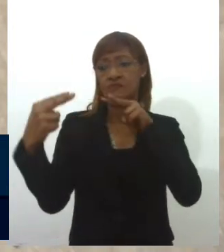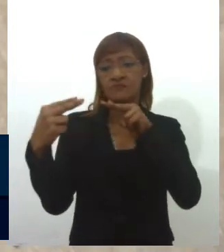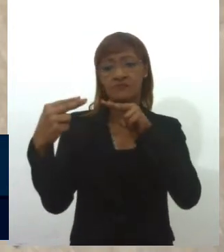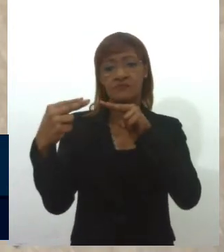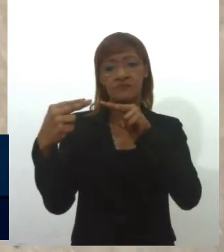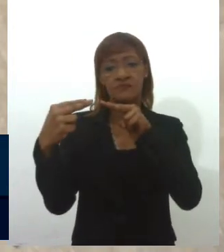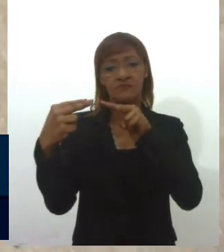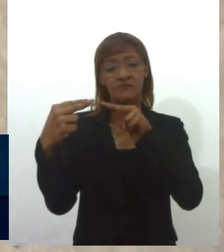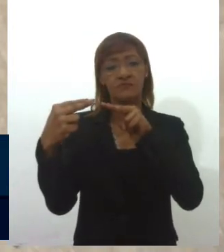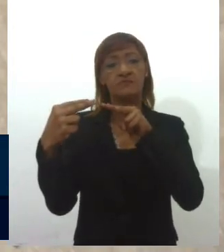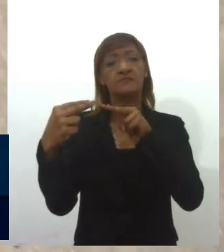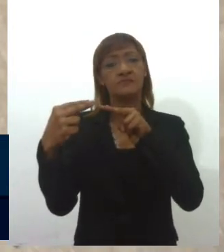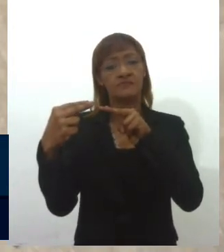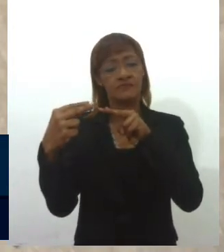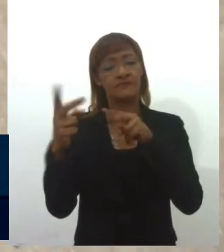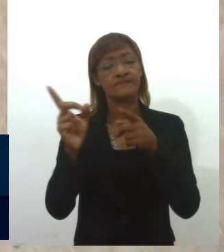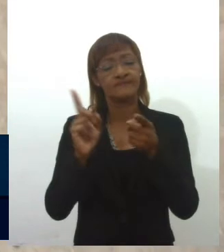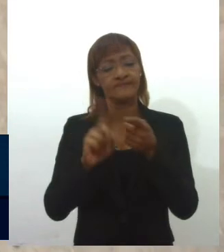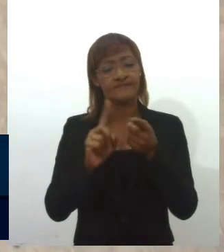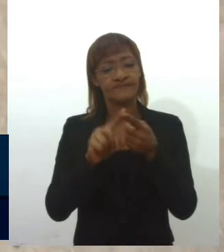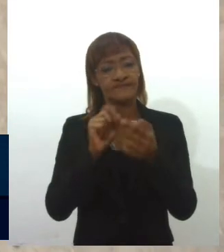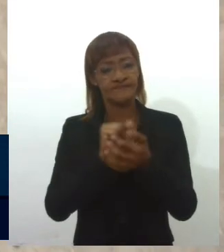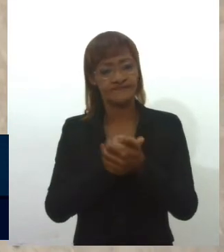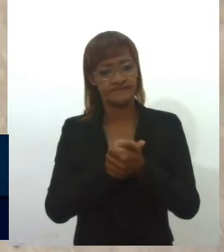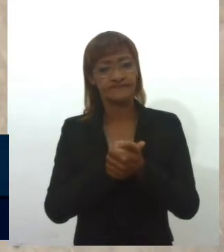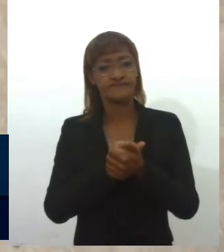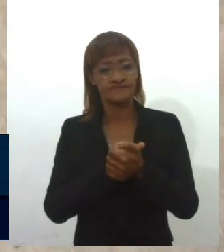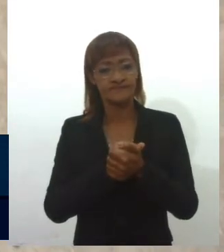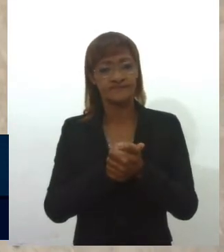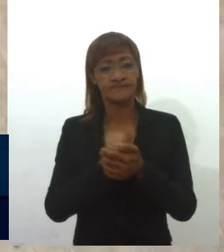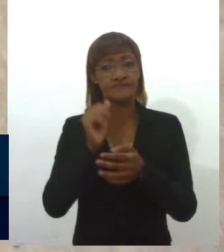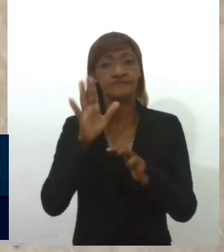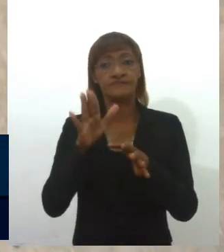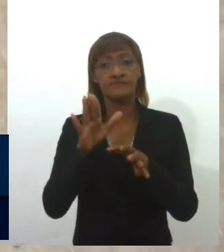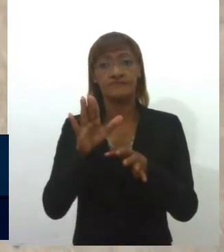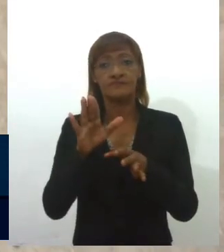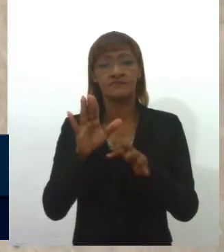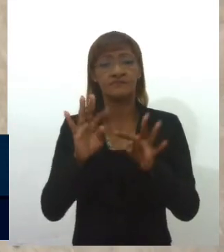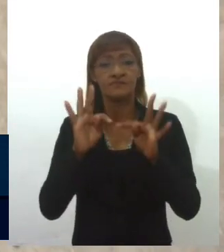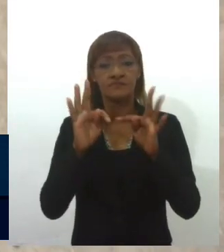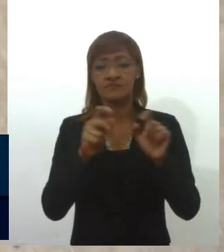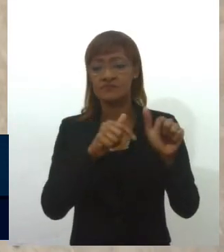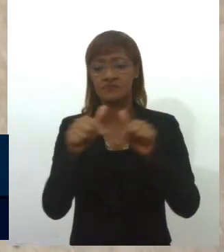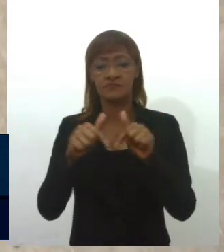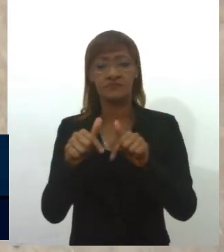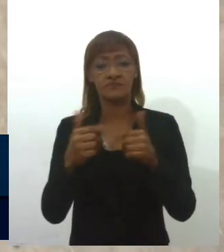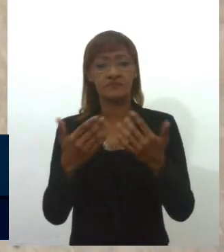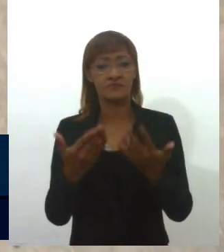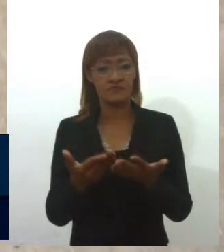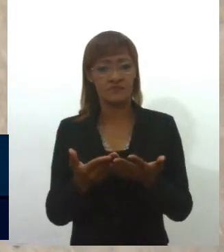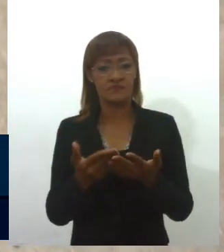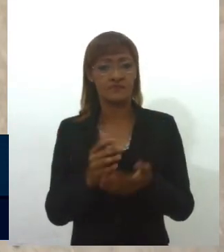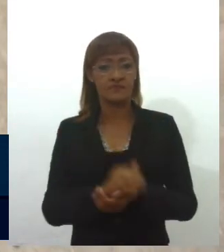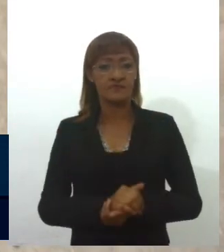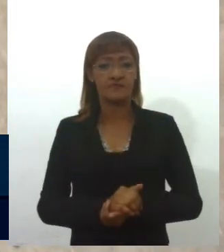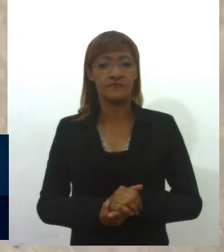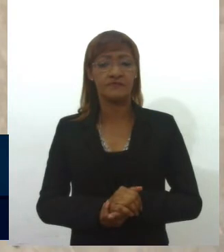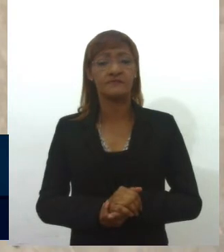também participar dessas sessões e tomar as decisões que sejam possíveis de tomarmos.